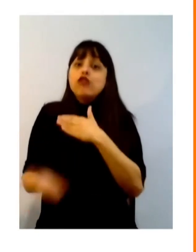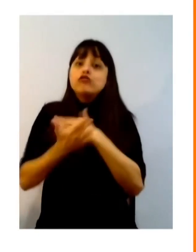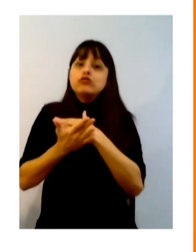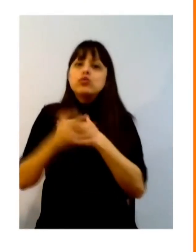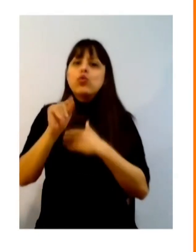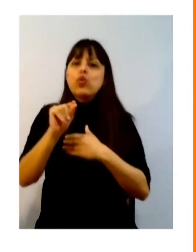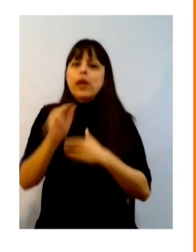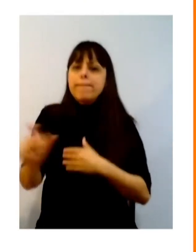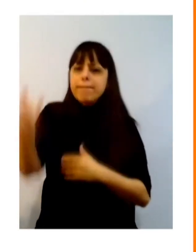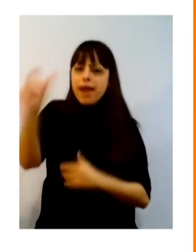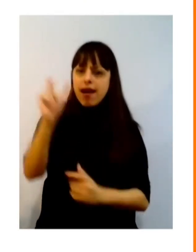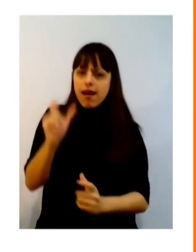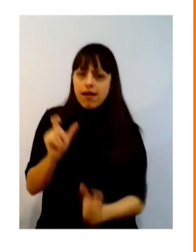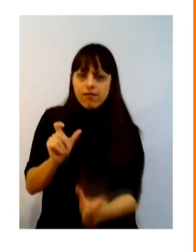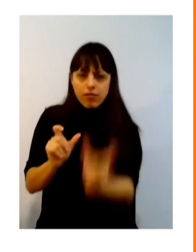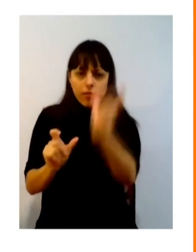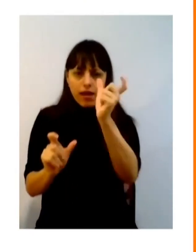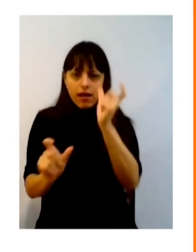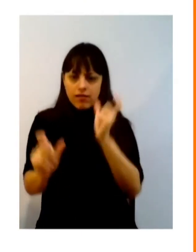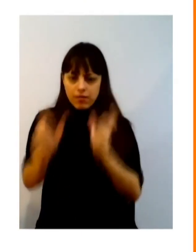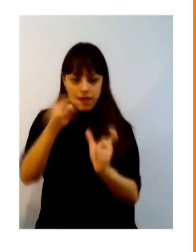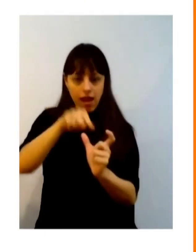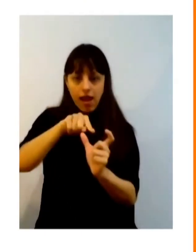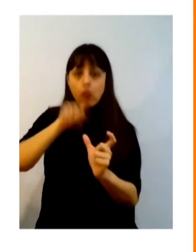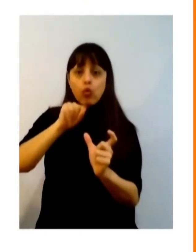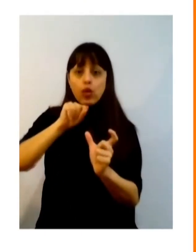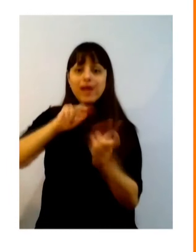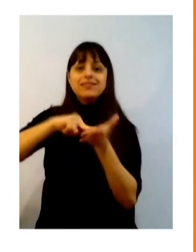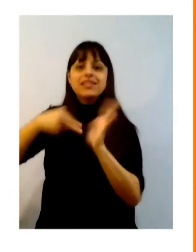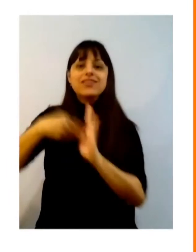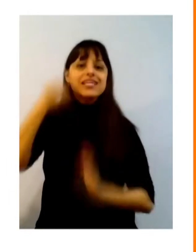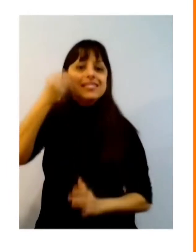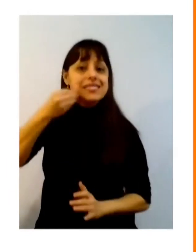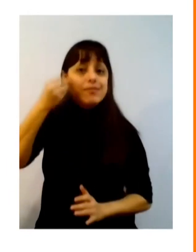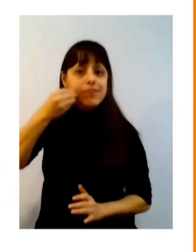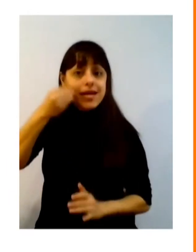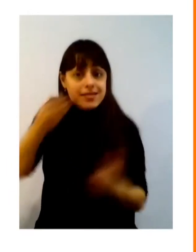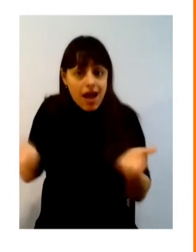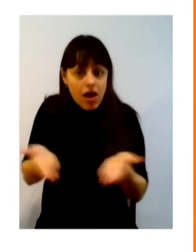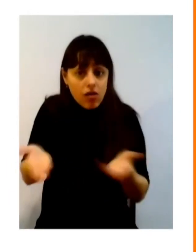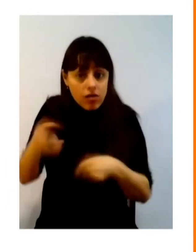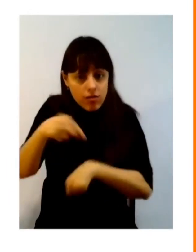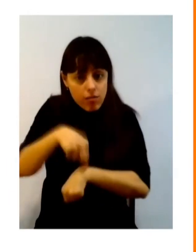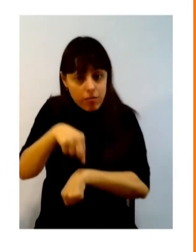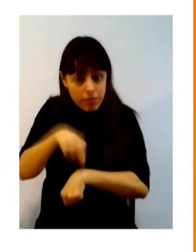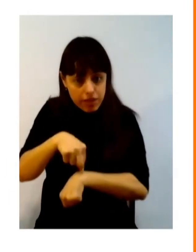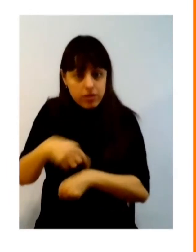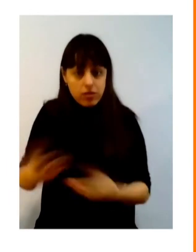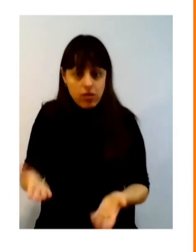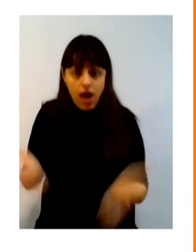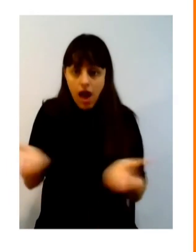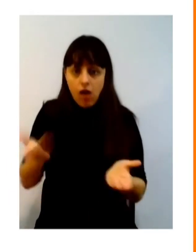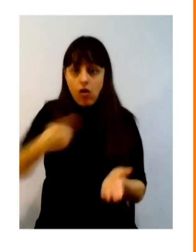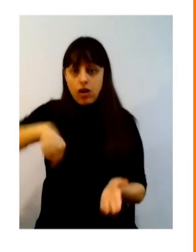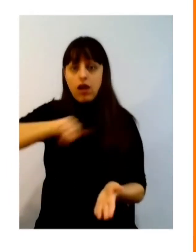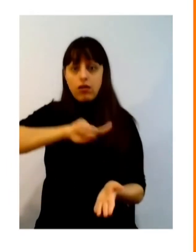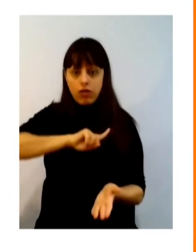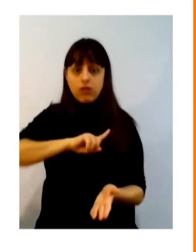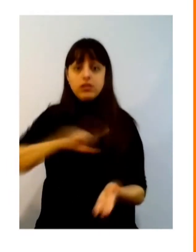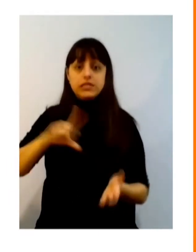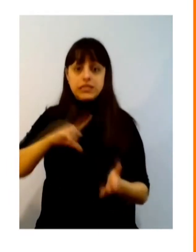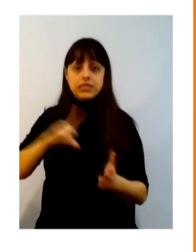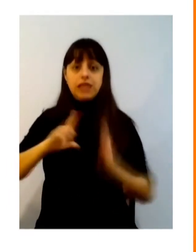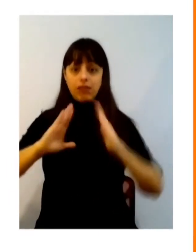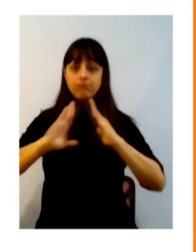propor por essas palavras, as letras, as experiências que nós precisamos nesse momento. Então, nesses momentos de confinamento,